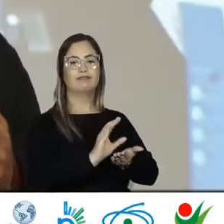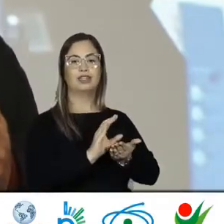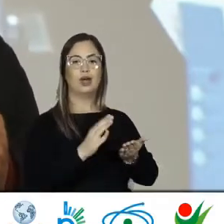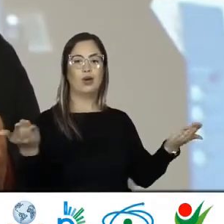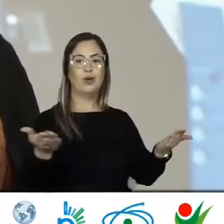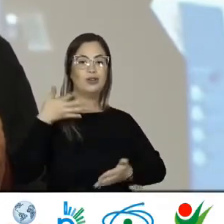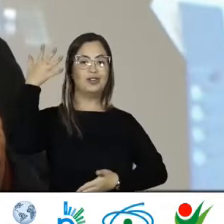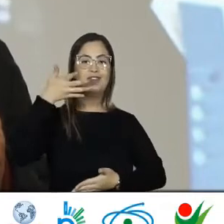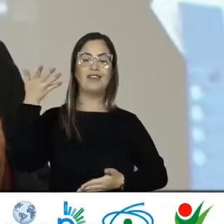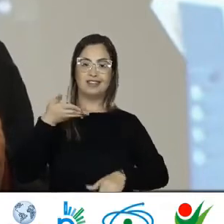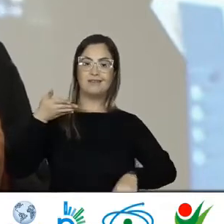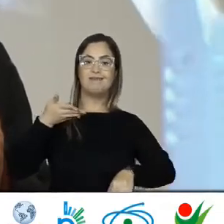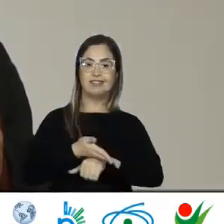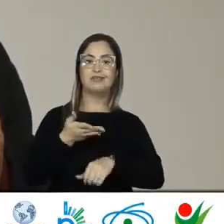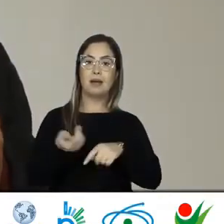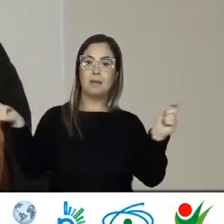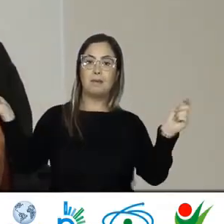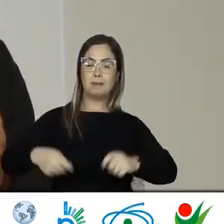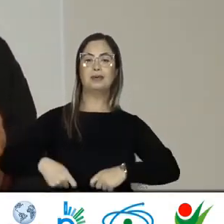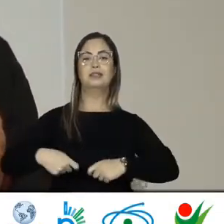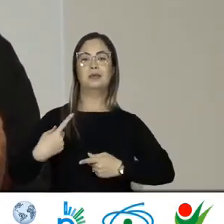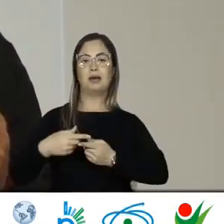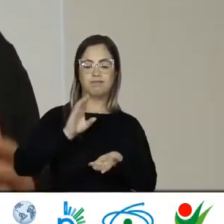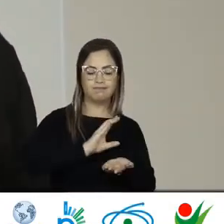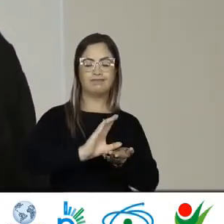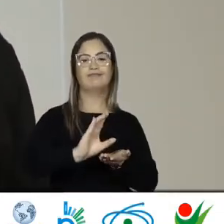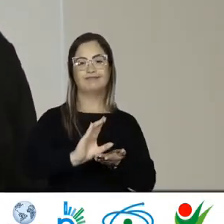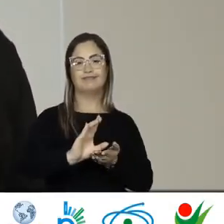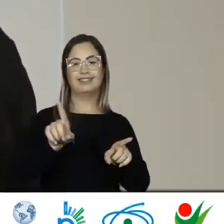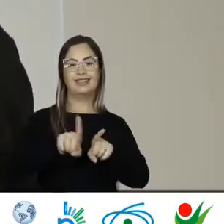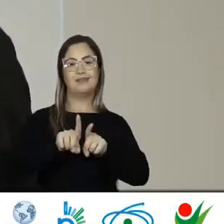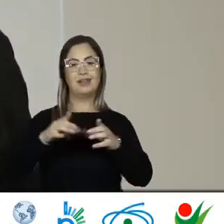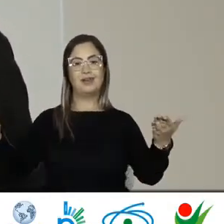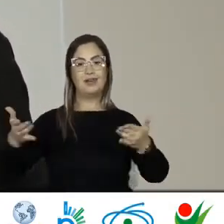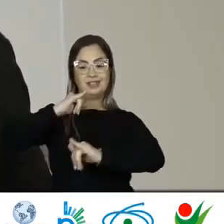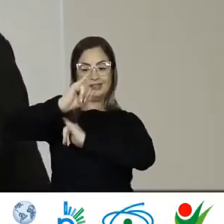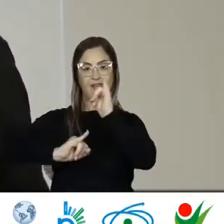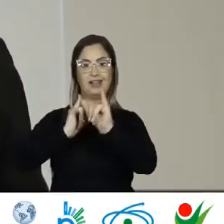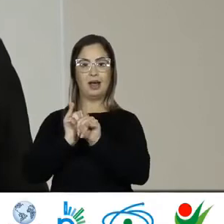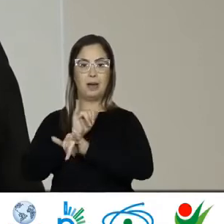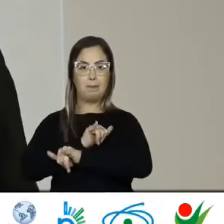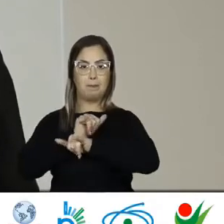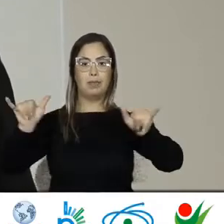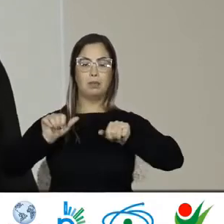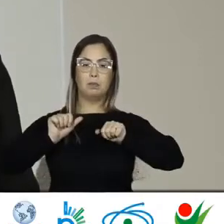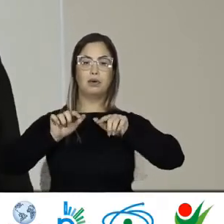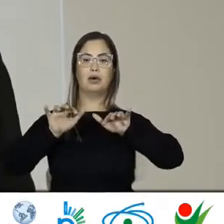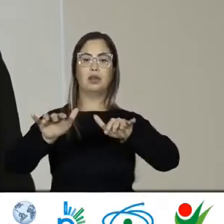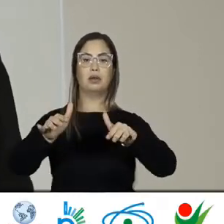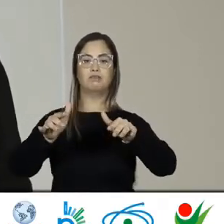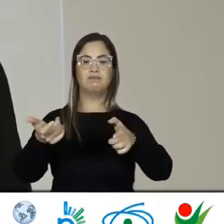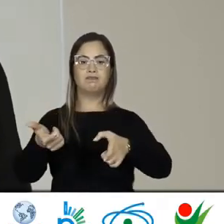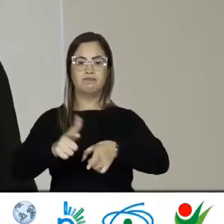O sistema De a gente poder Publicizar isso Via internet O que é importante Para a gente ampliar